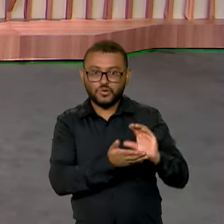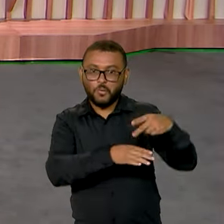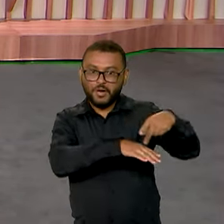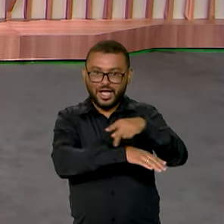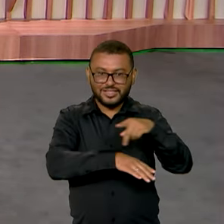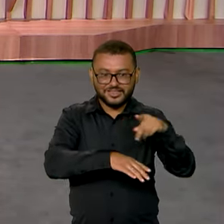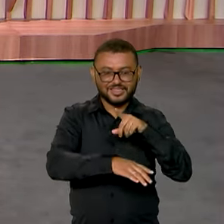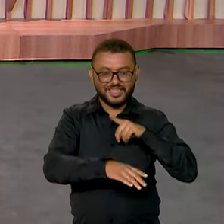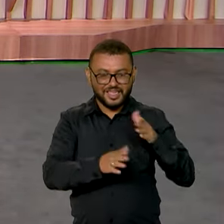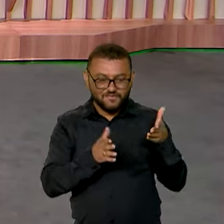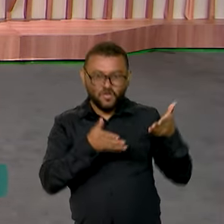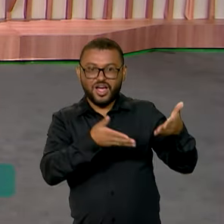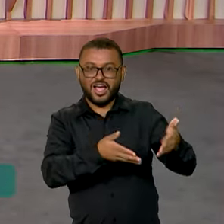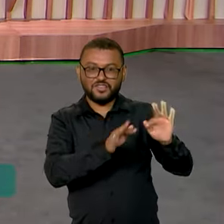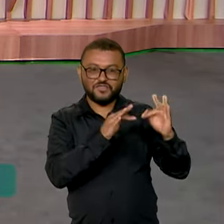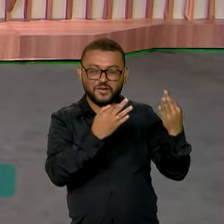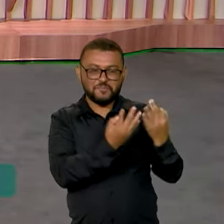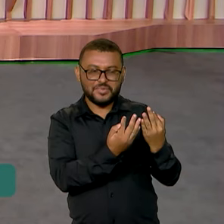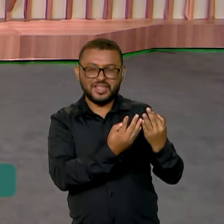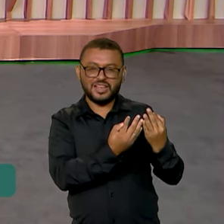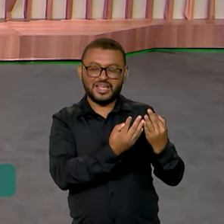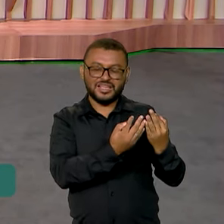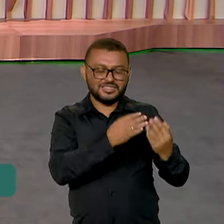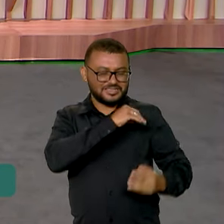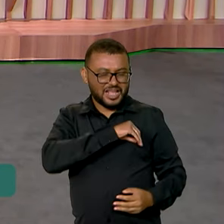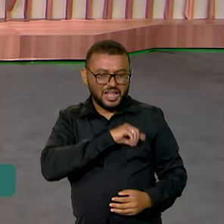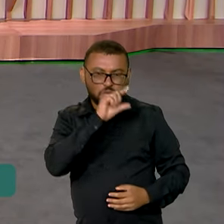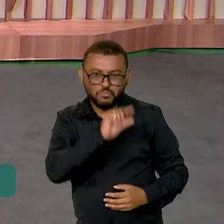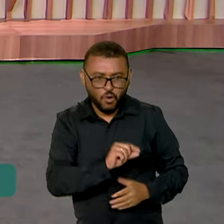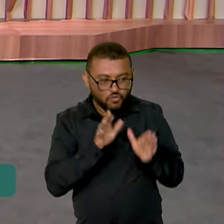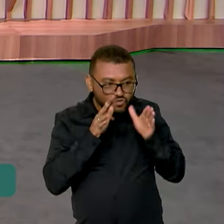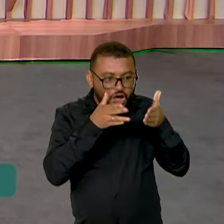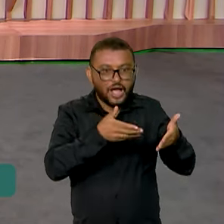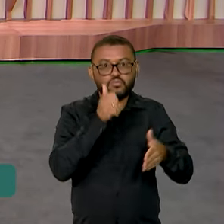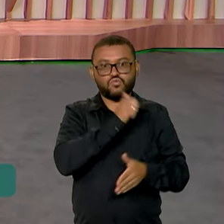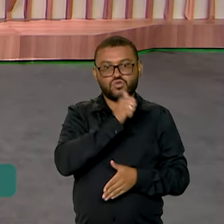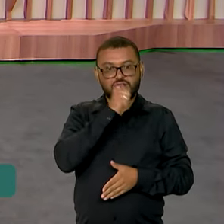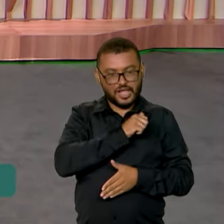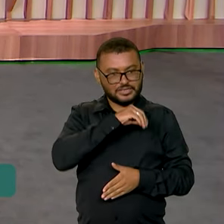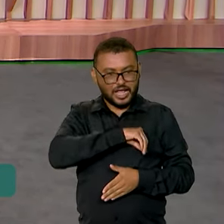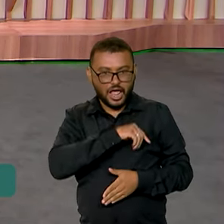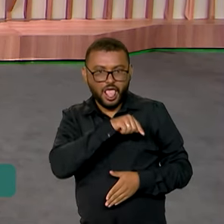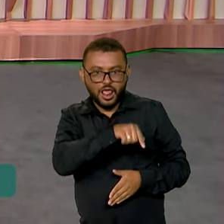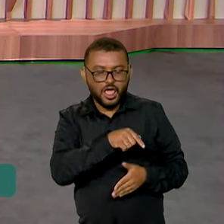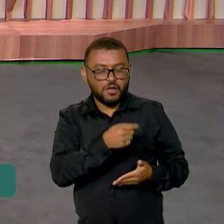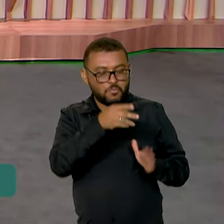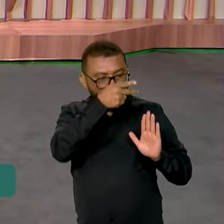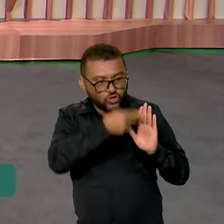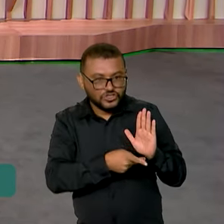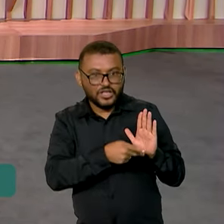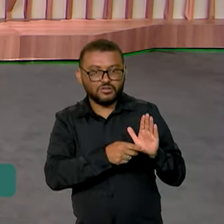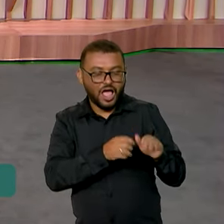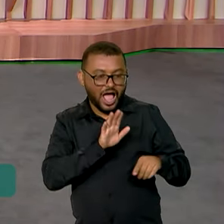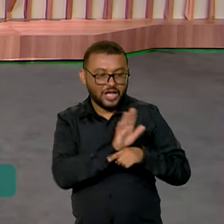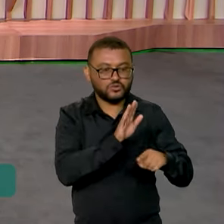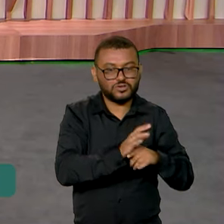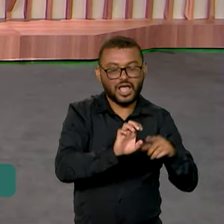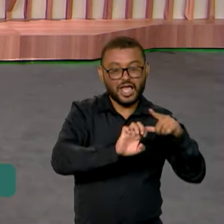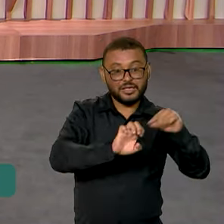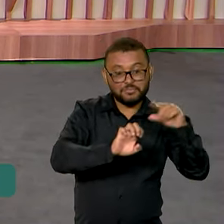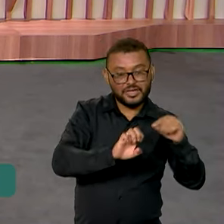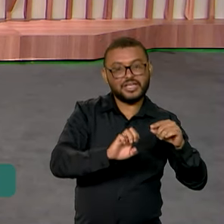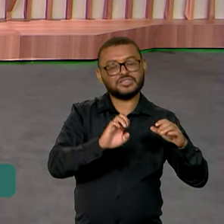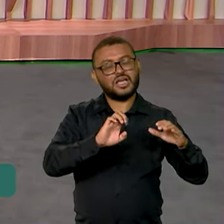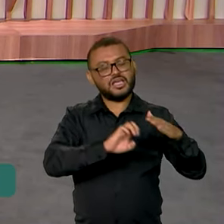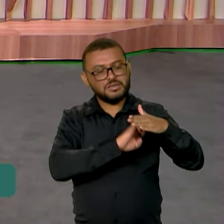Destinado a famílias de baixa renda e com foco nas mulheres, um novo programa vai expandir os negócios de micro e